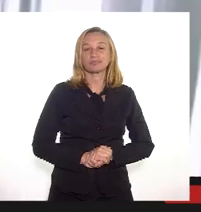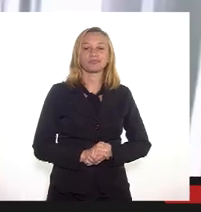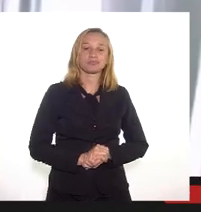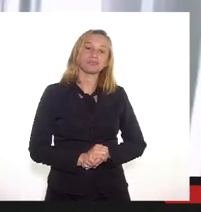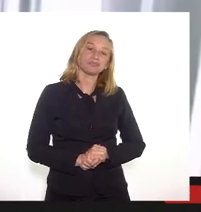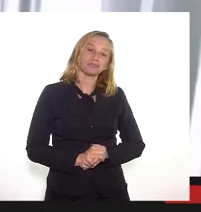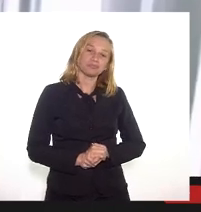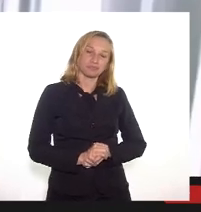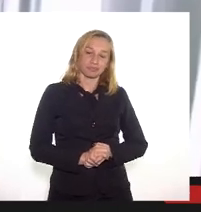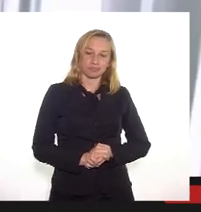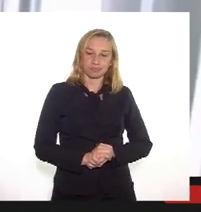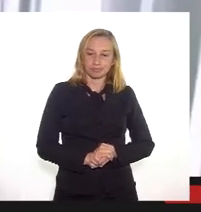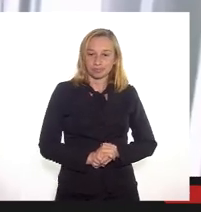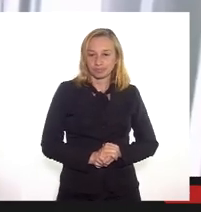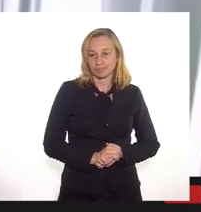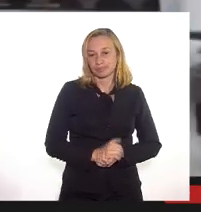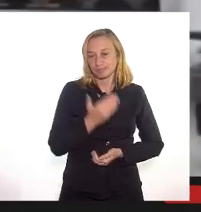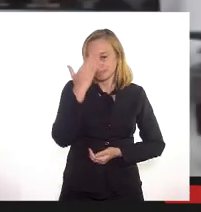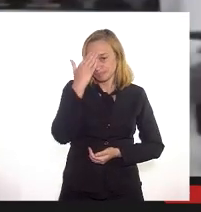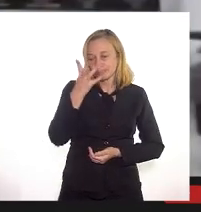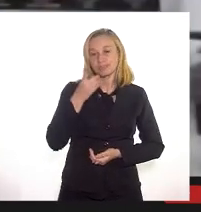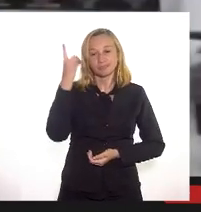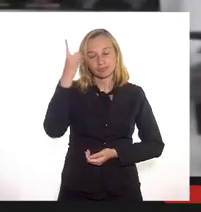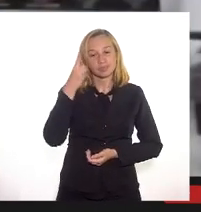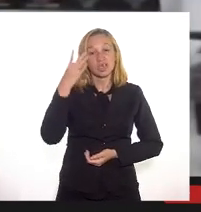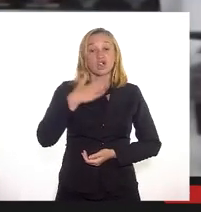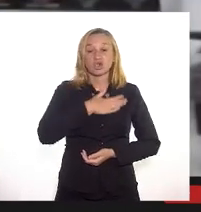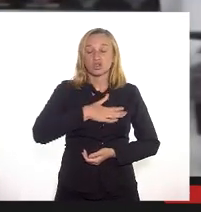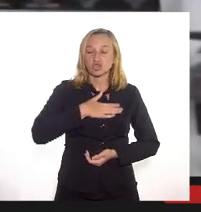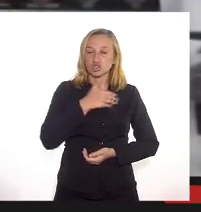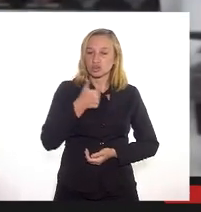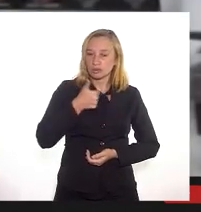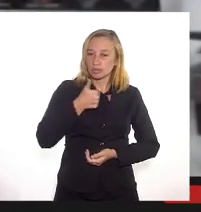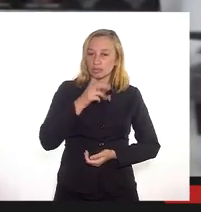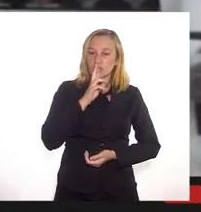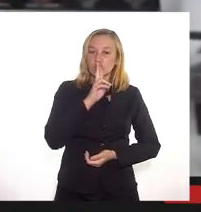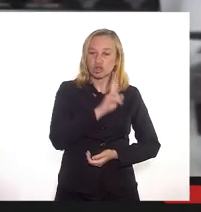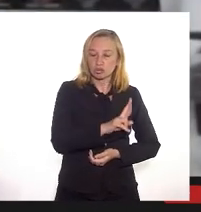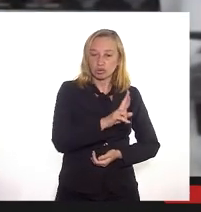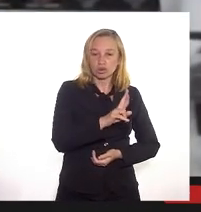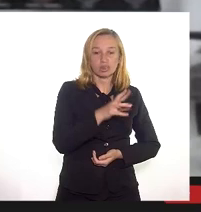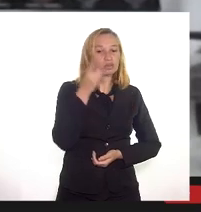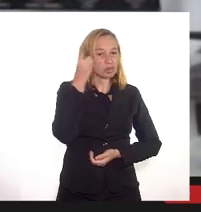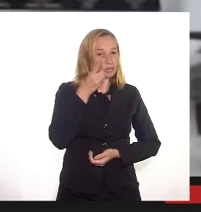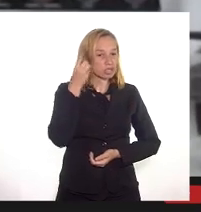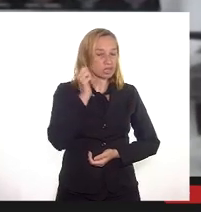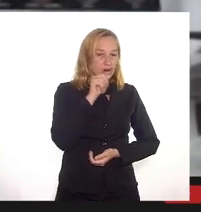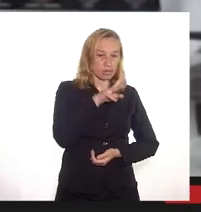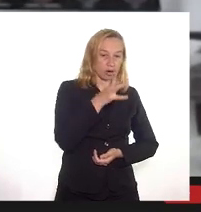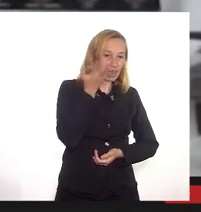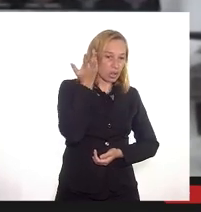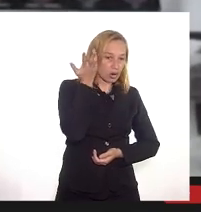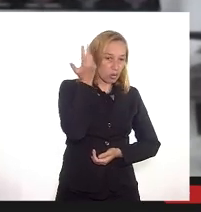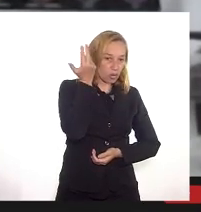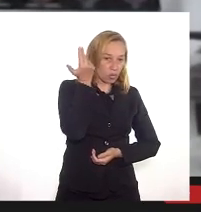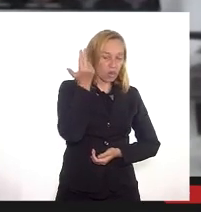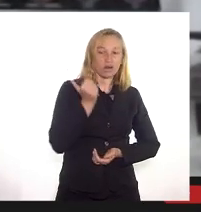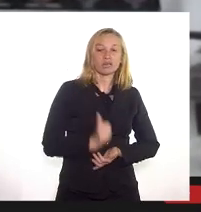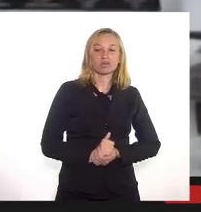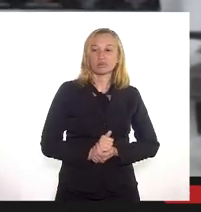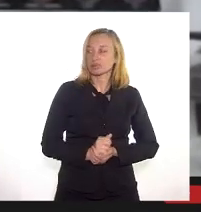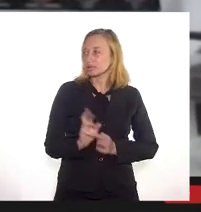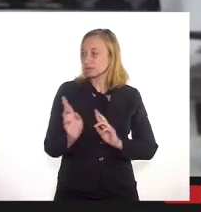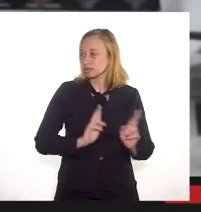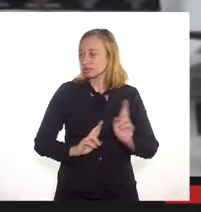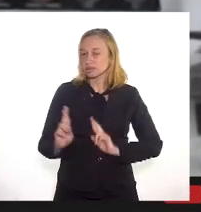senhoria Obrigado deputado eu gostei primeiramente de responder ao nosso deputado Eleomar Coelho em relação